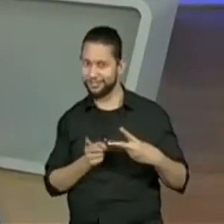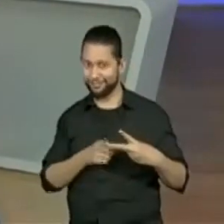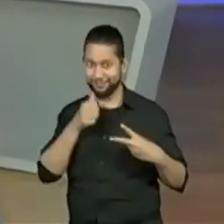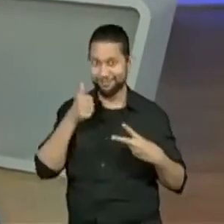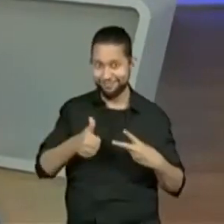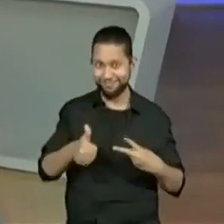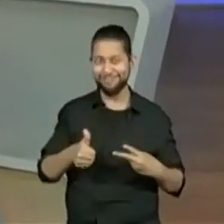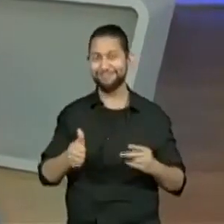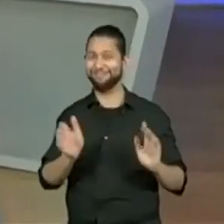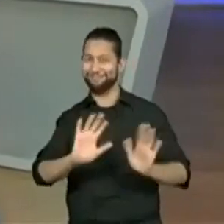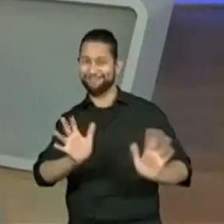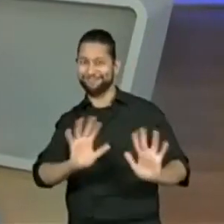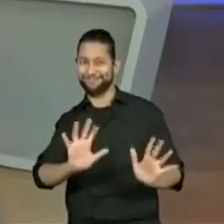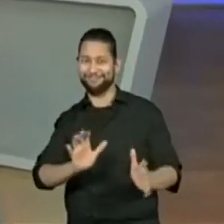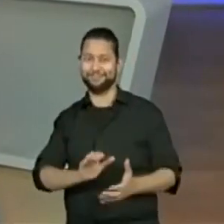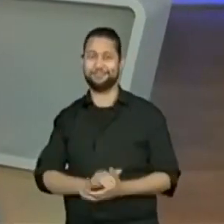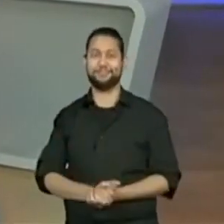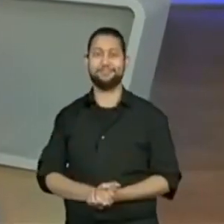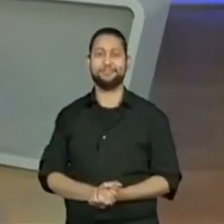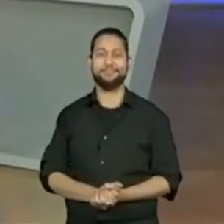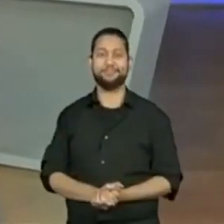Tá certo? Tchau, tchau, pessoal.